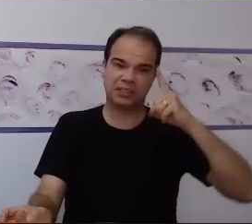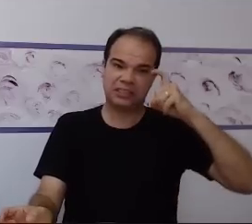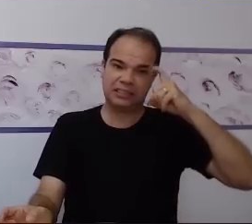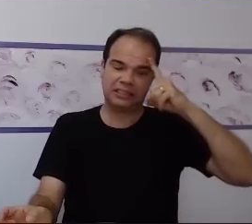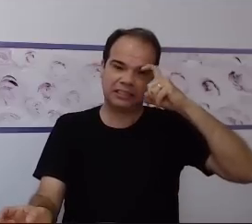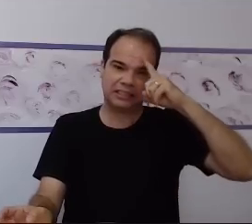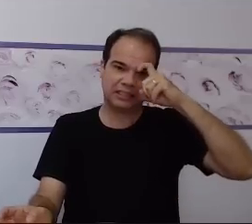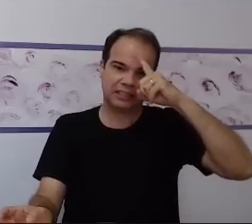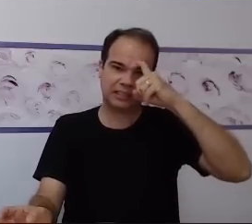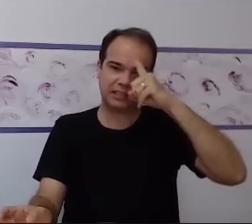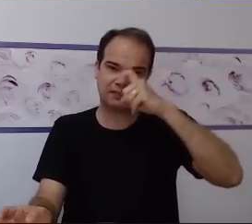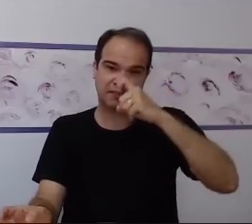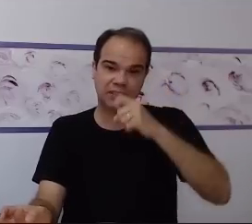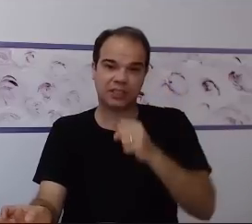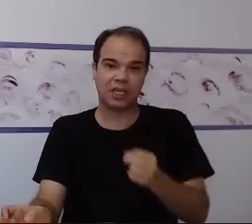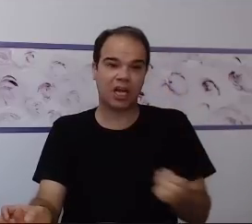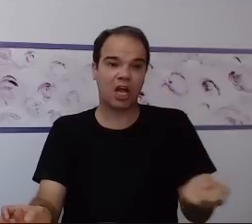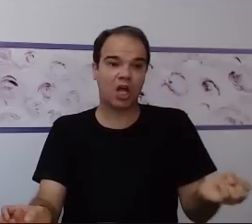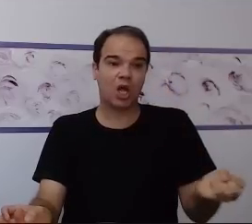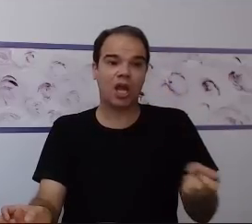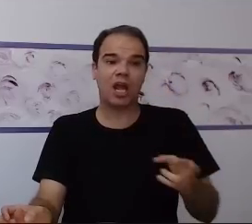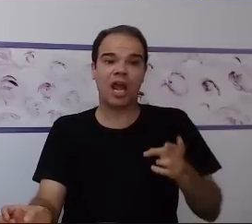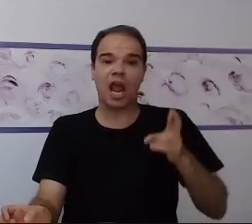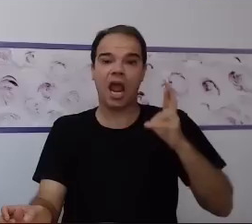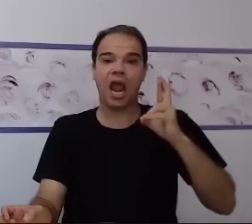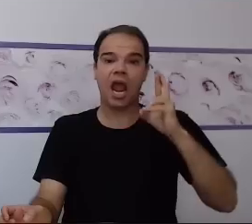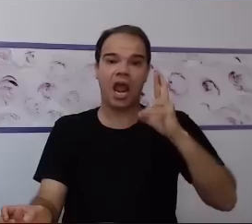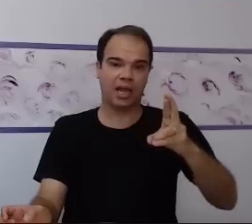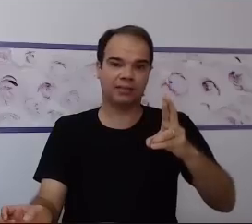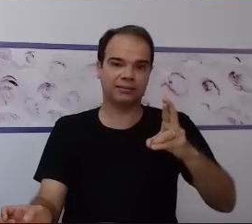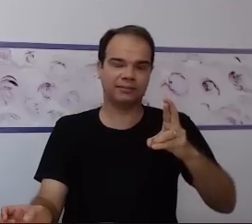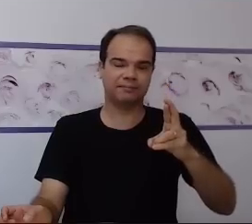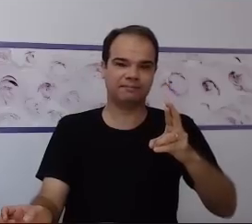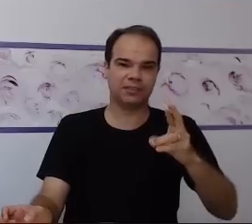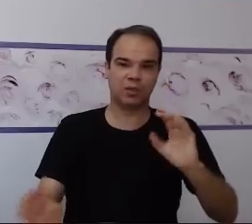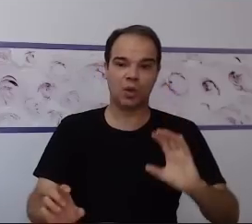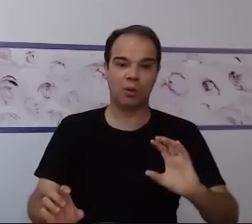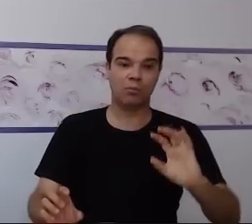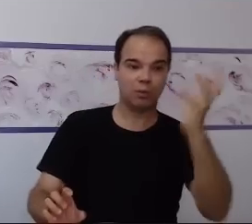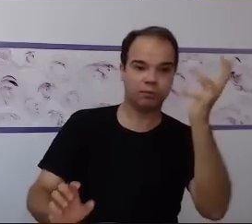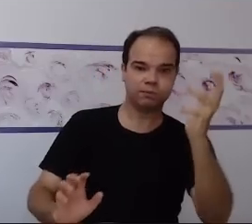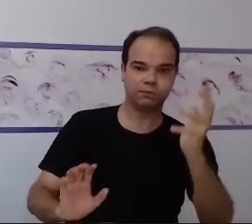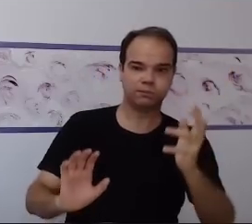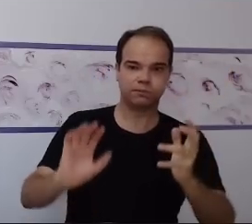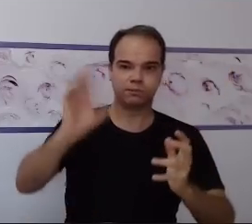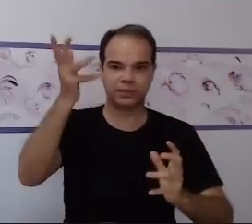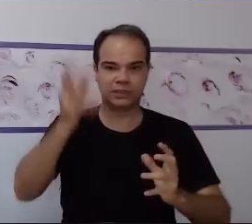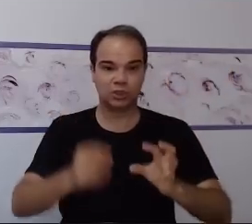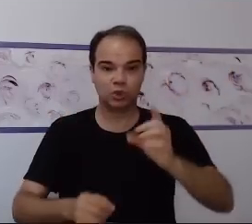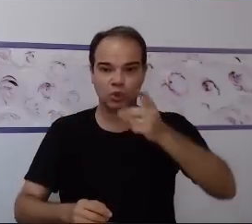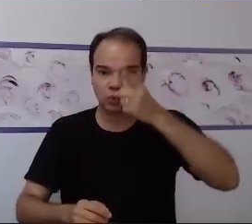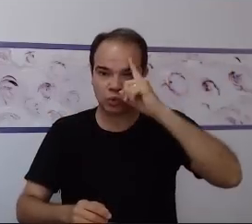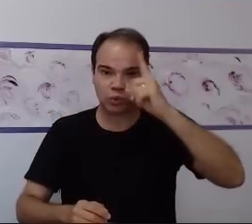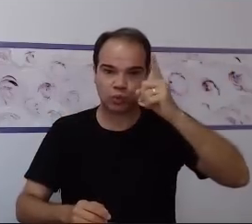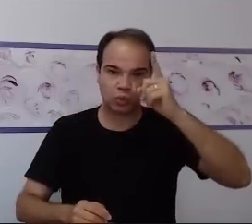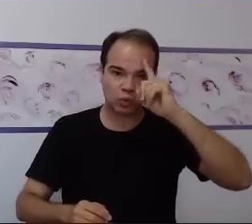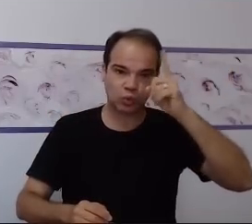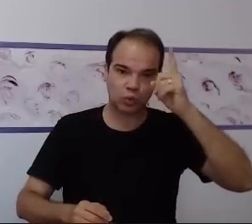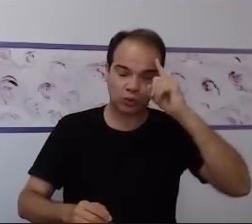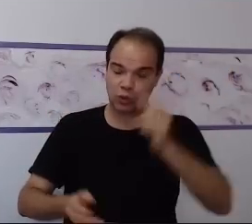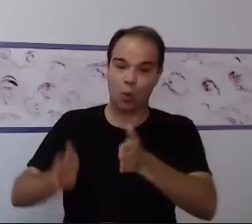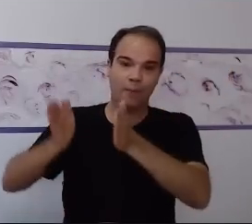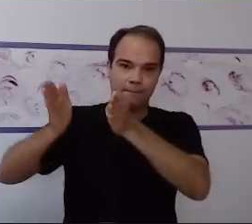de lidar com as regras sociais, com as situações do dia a dia. Existe